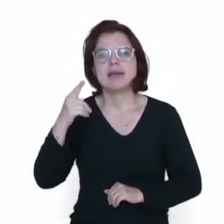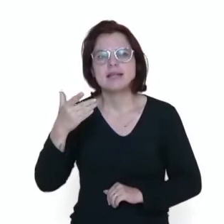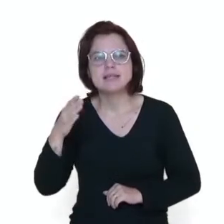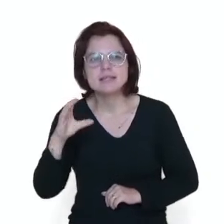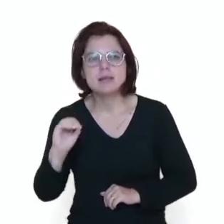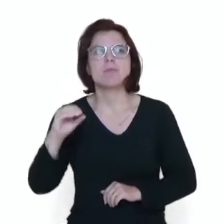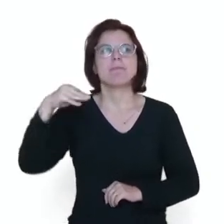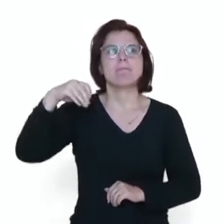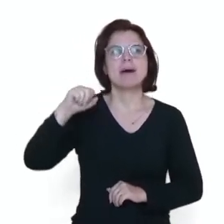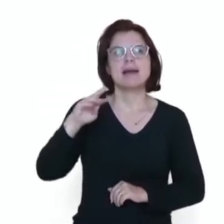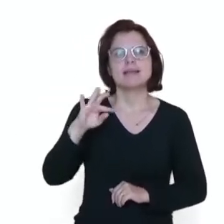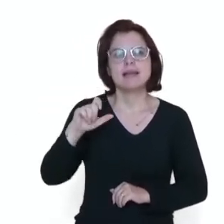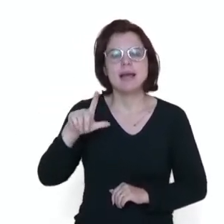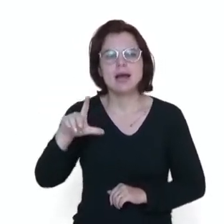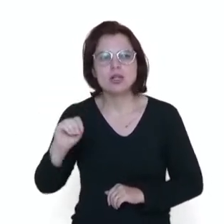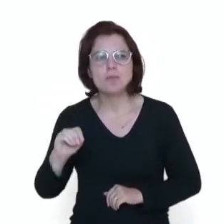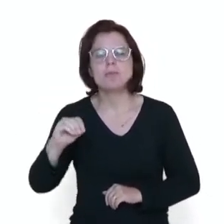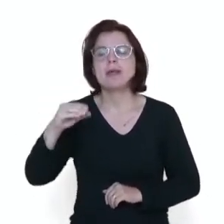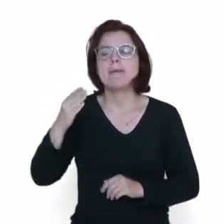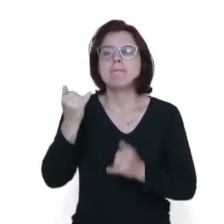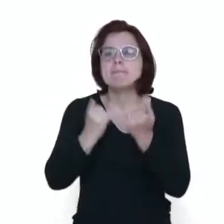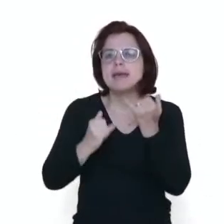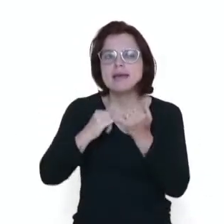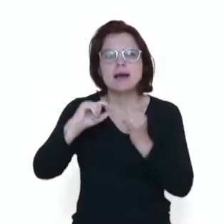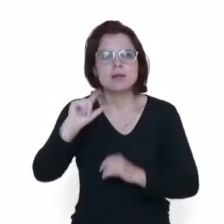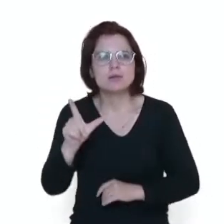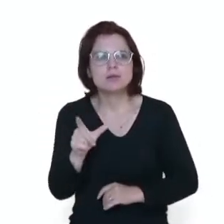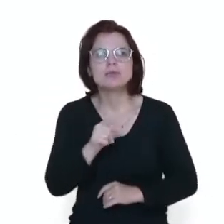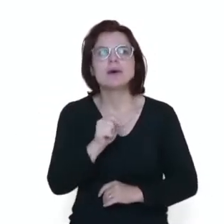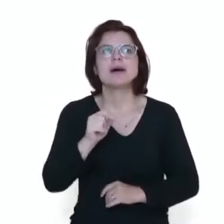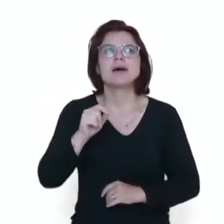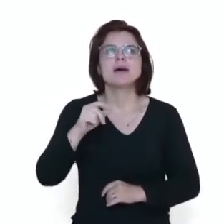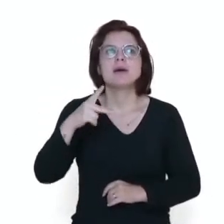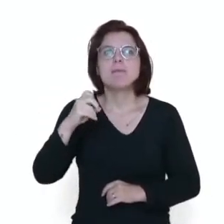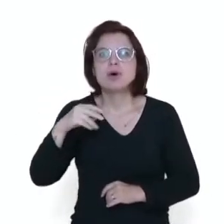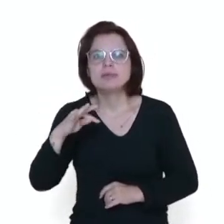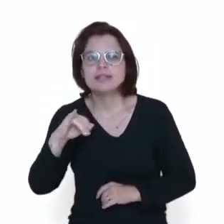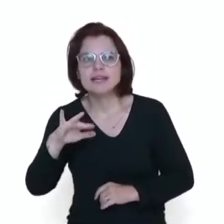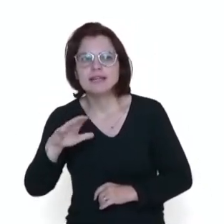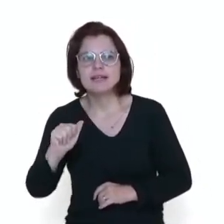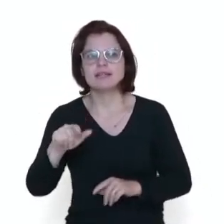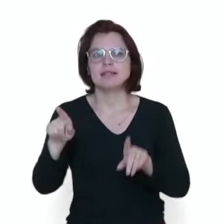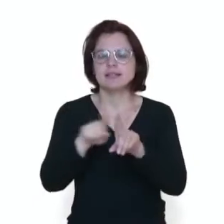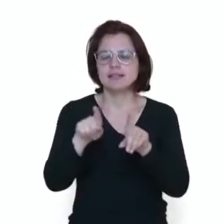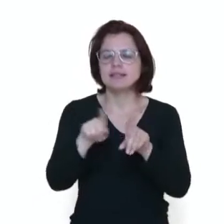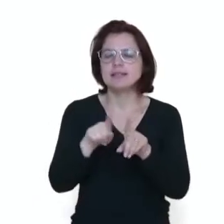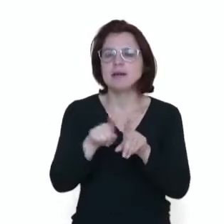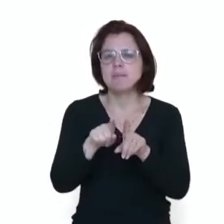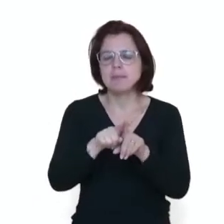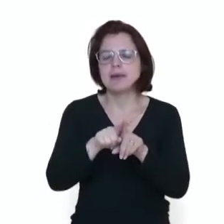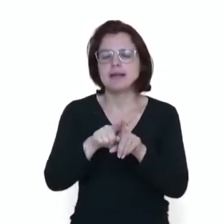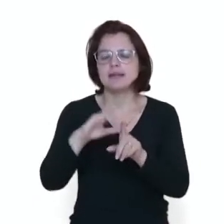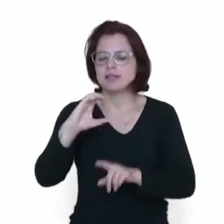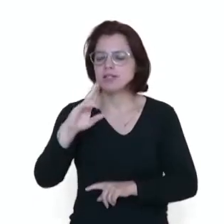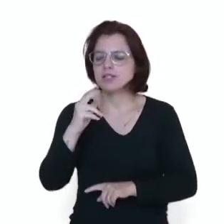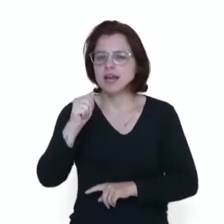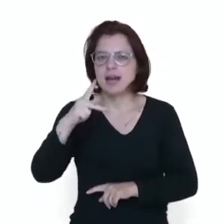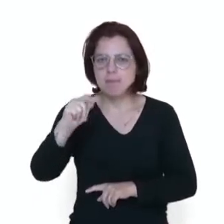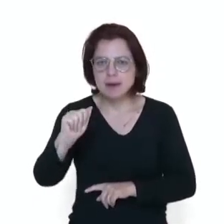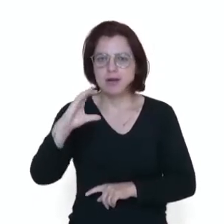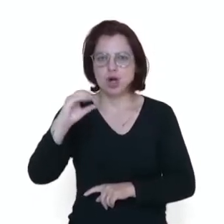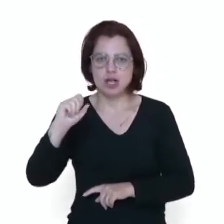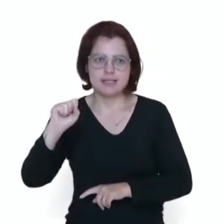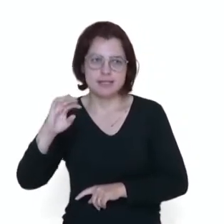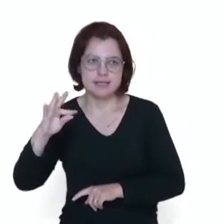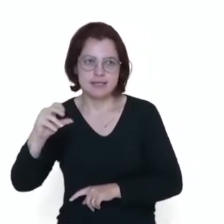a meia-lua de frente de compasso, a ponteira e a chapa de costas. Entre outros, né? Existem vários outros.